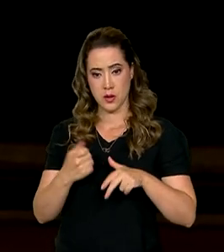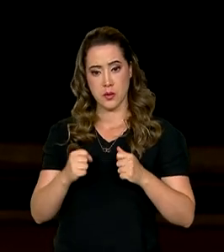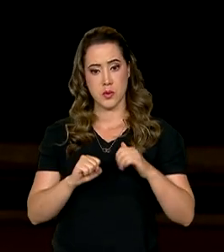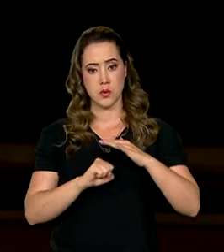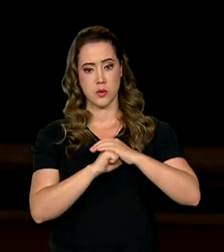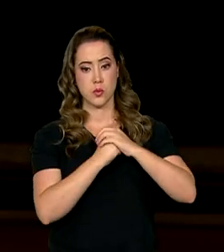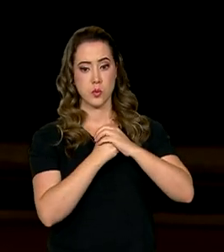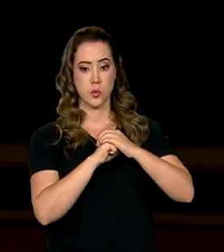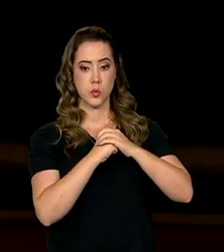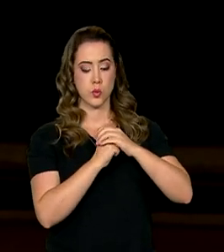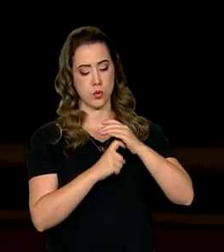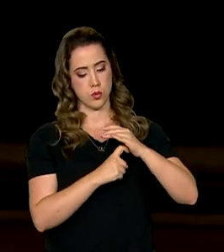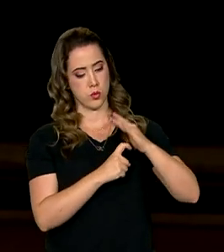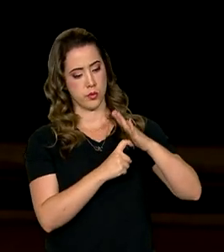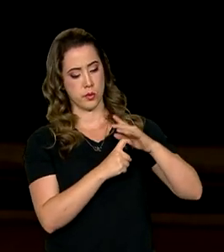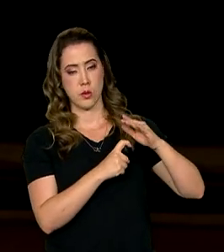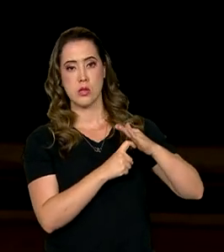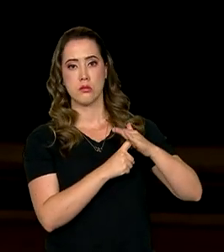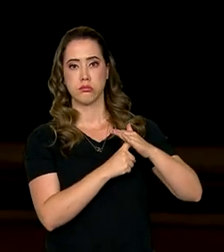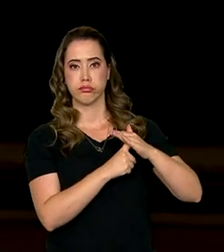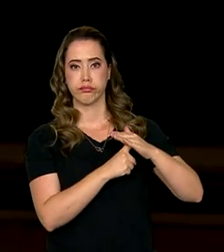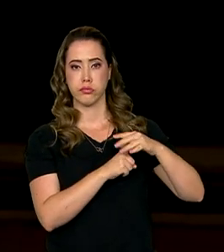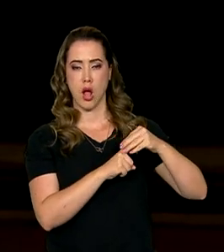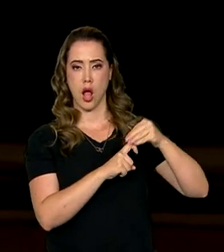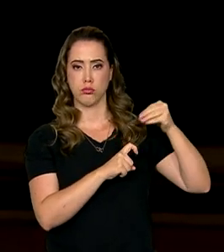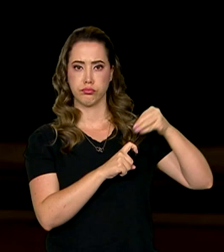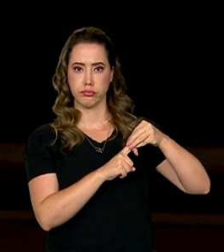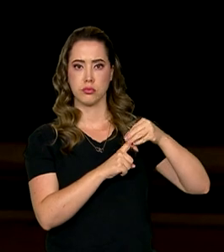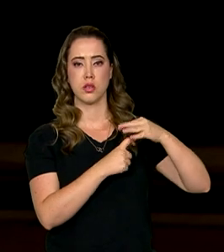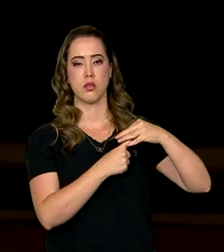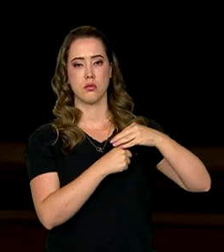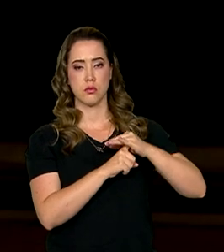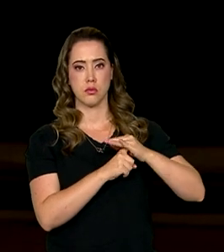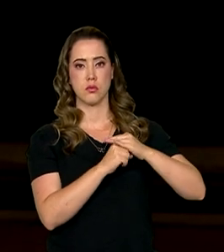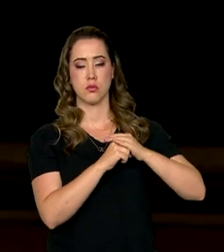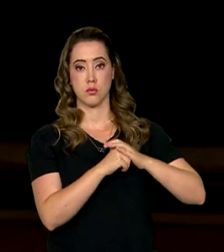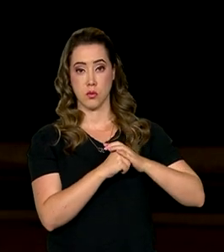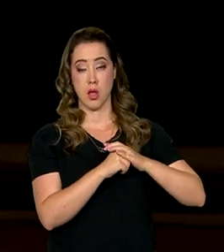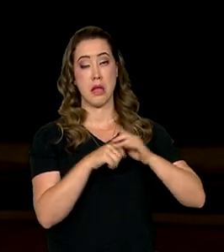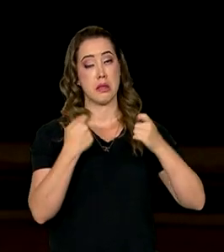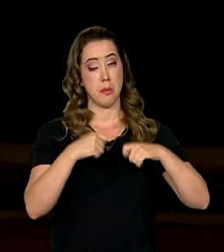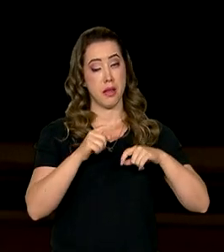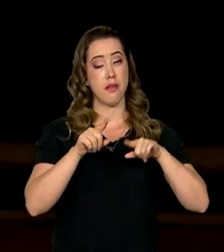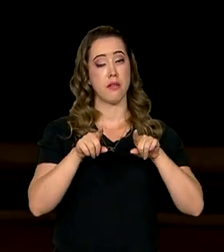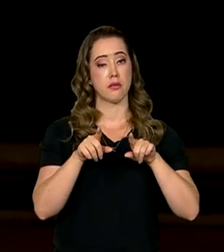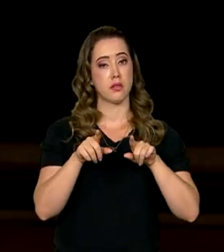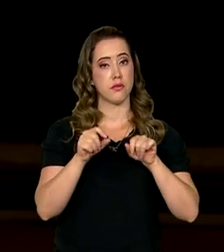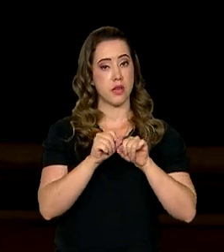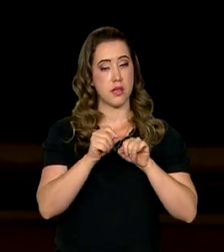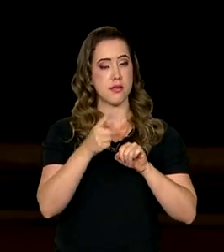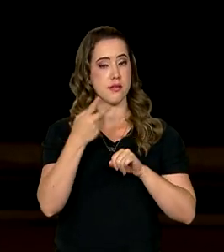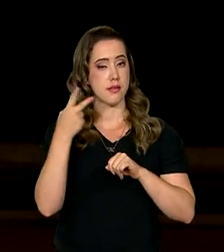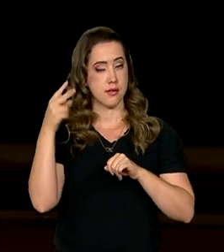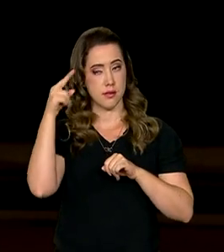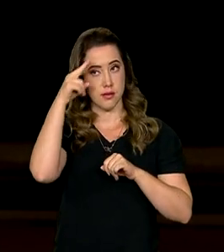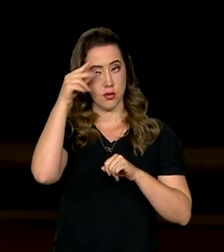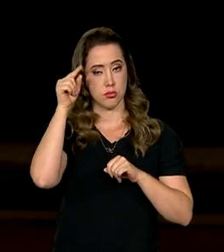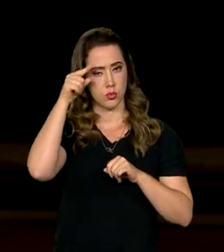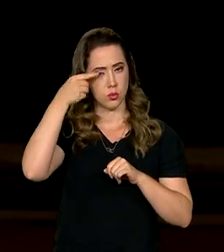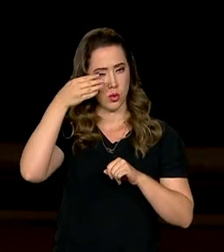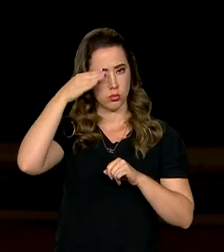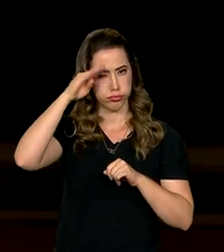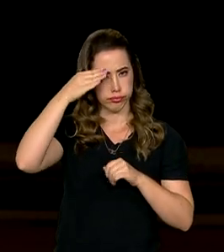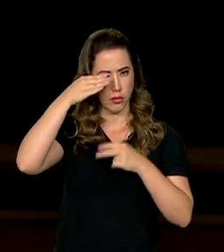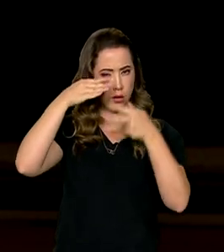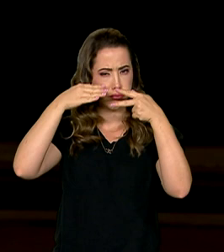quadril para correção de artrose e cirurgia de excesso de pálpebras nos dois olhos, o presidente Lula se recupera